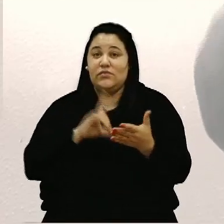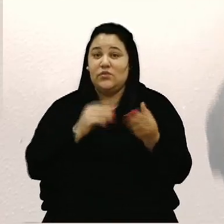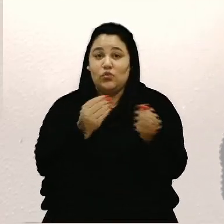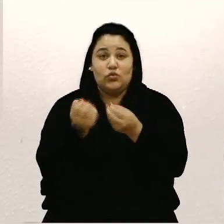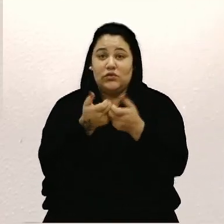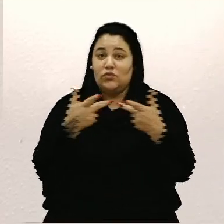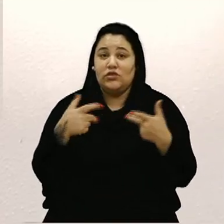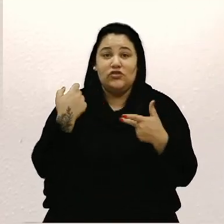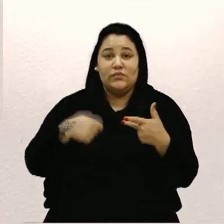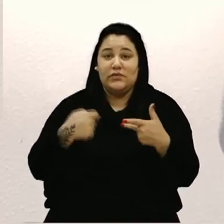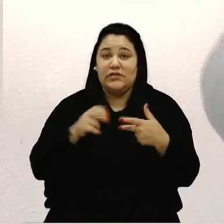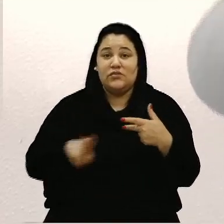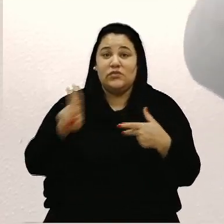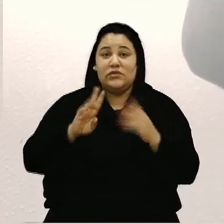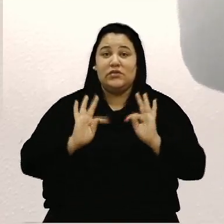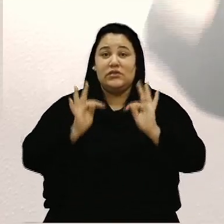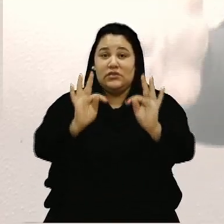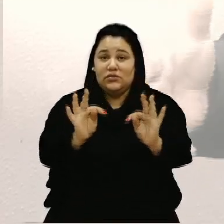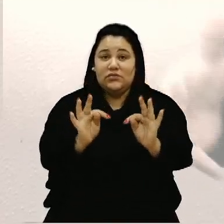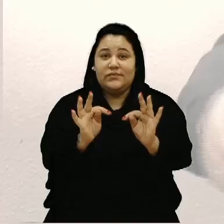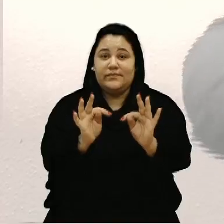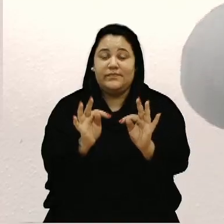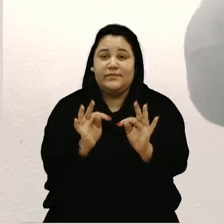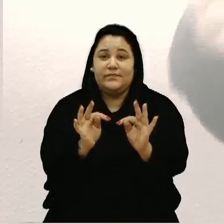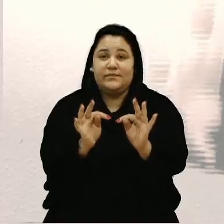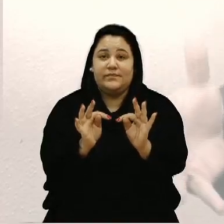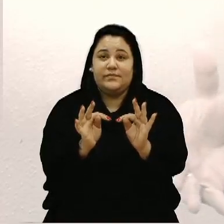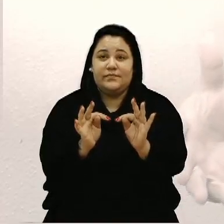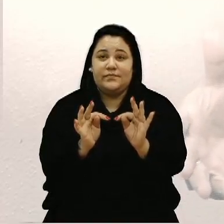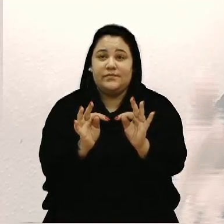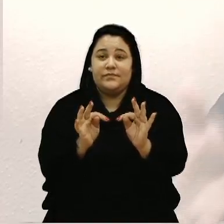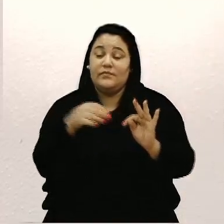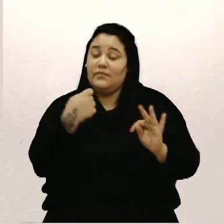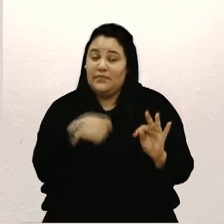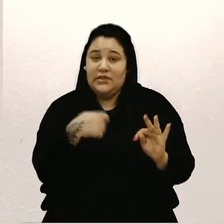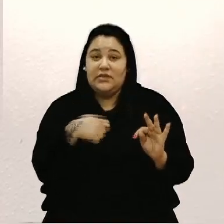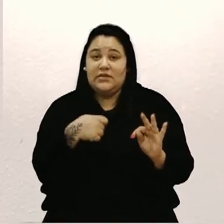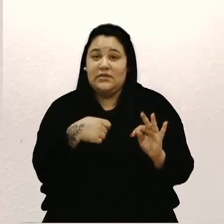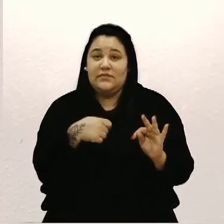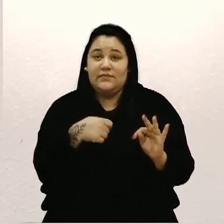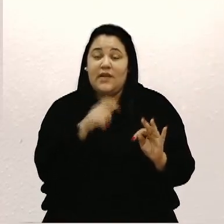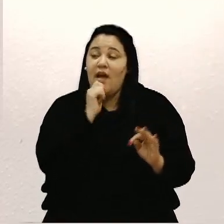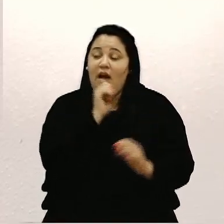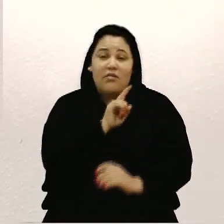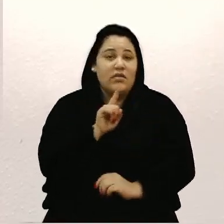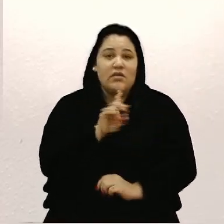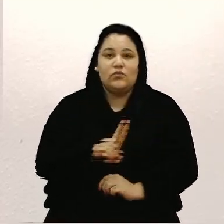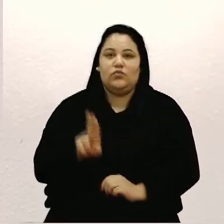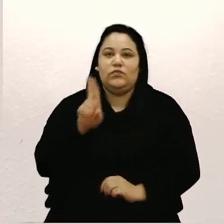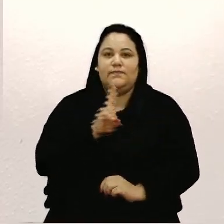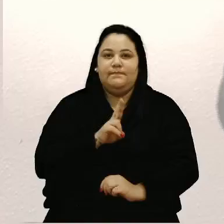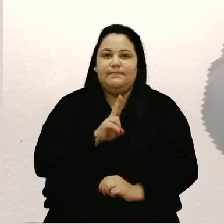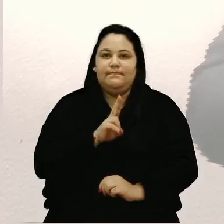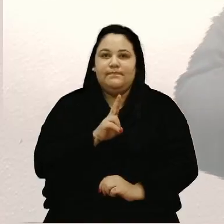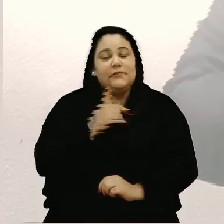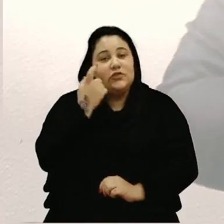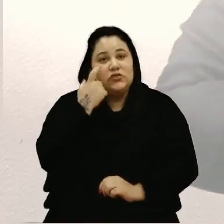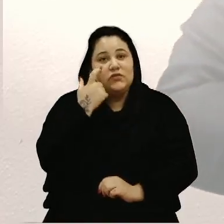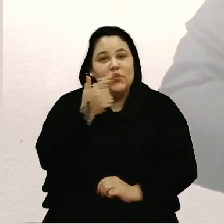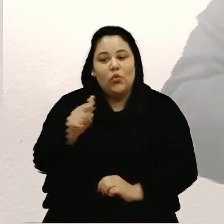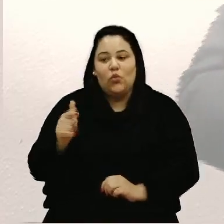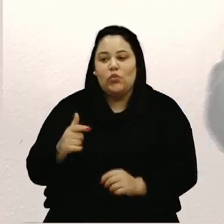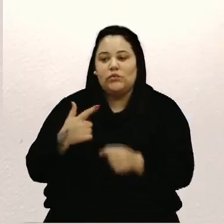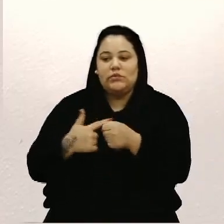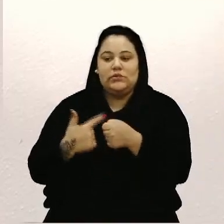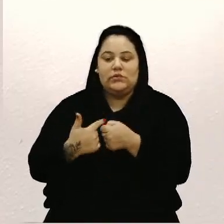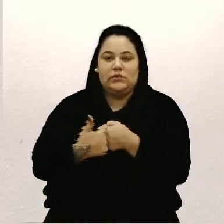que usar, a tecnologia e ela é muito pertinente, não está sendo usada. E aí a gente vê outras cidades que